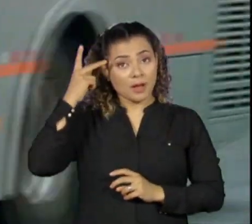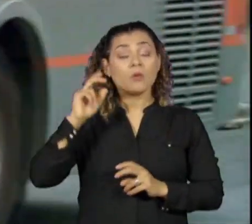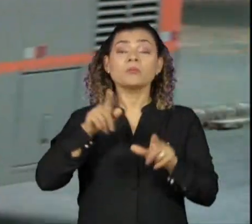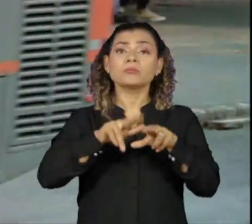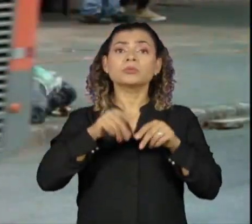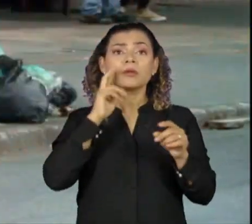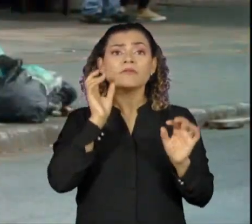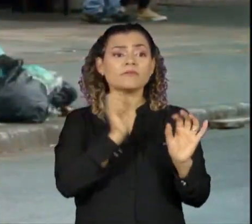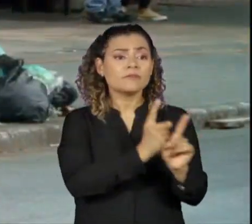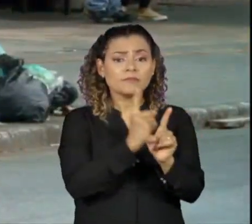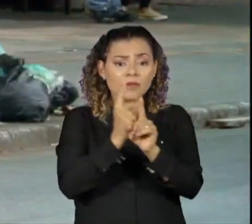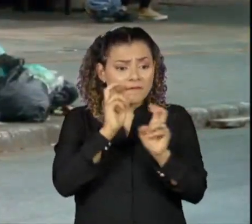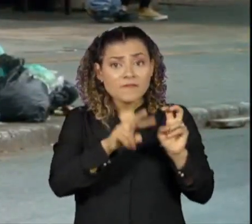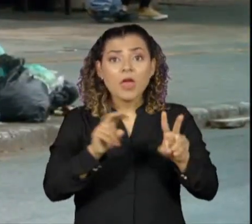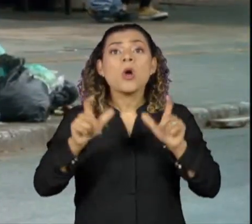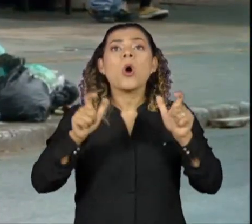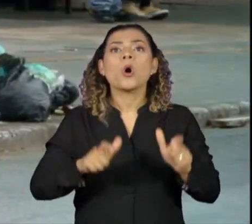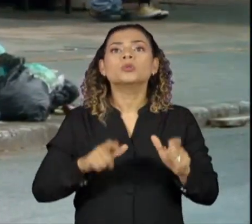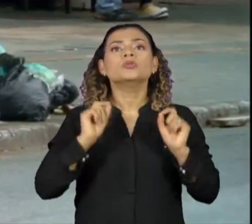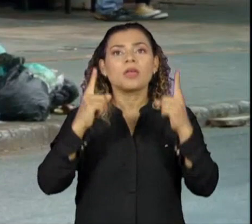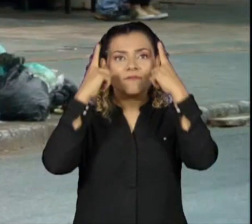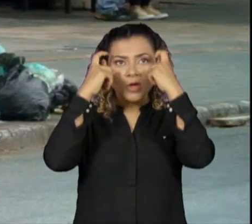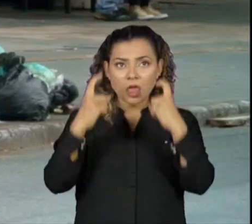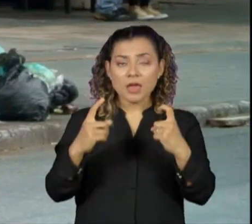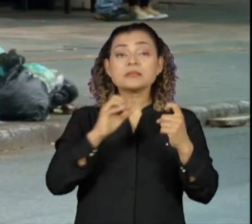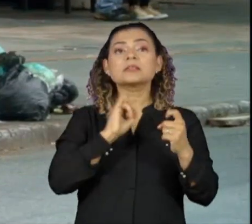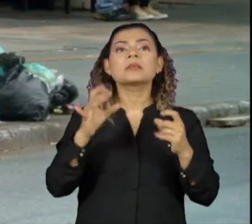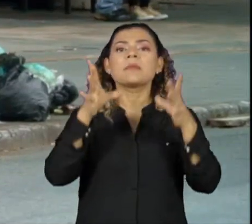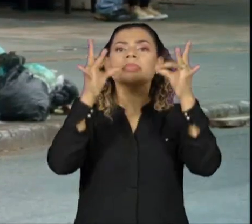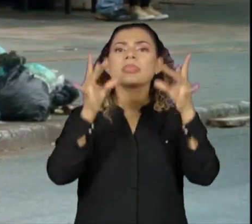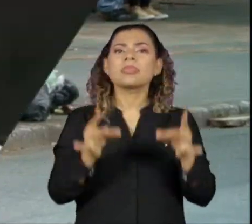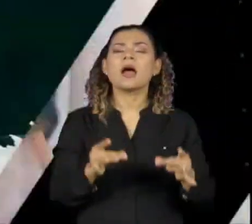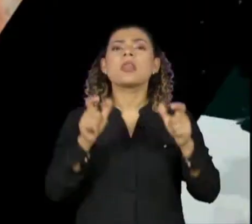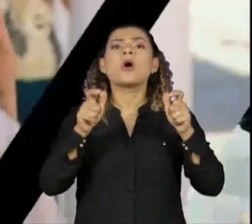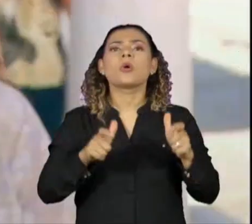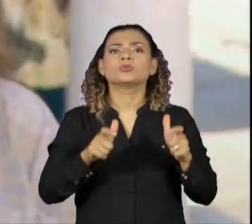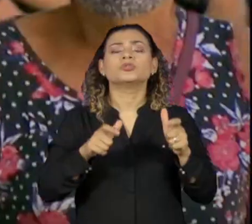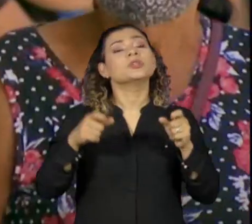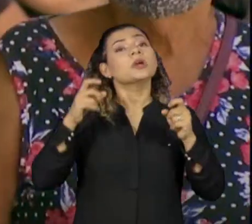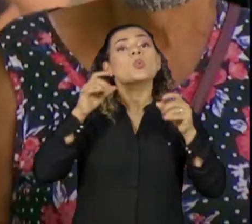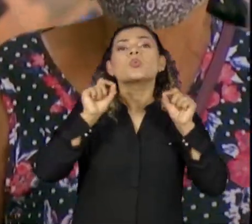podem ver o tipo de violência que está sofrendo e as descrições no ambiente.